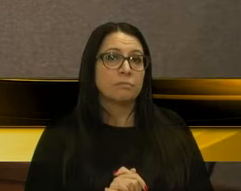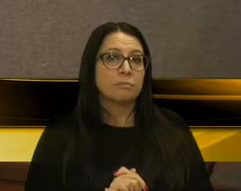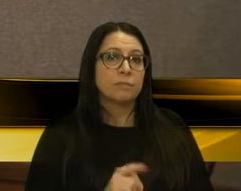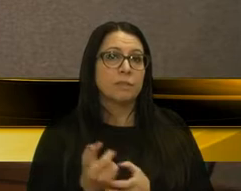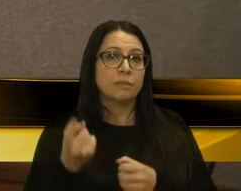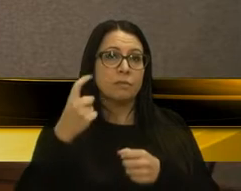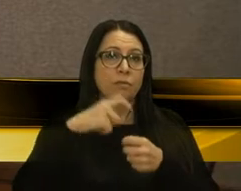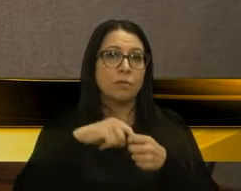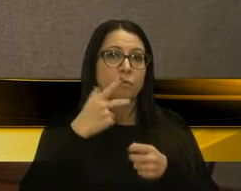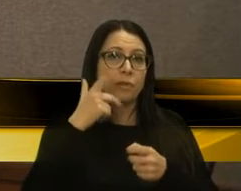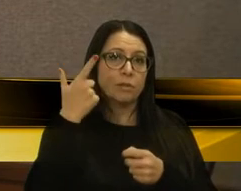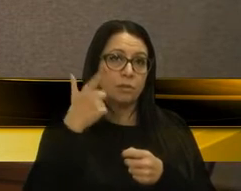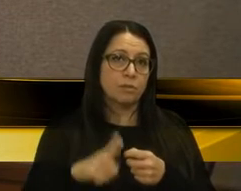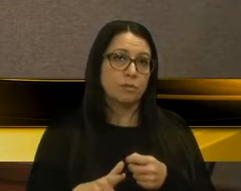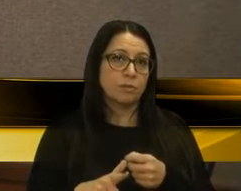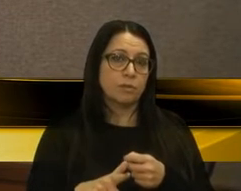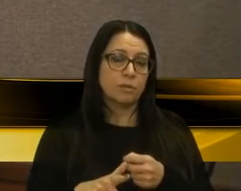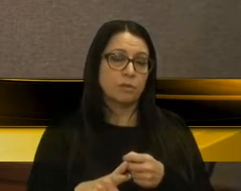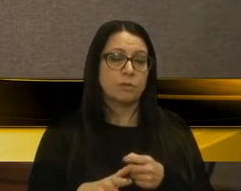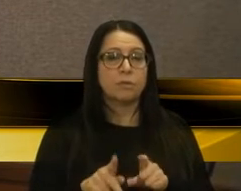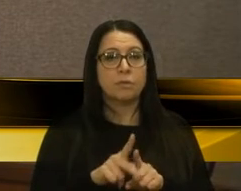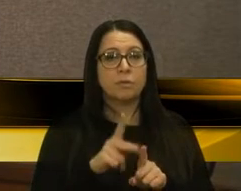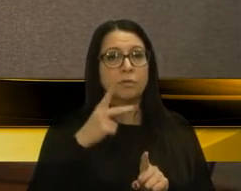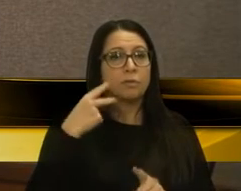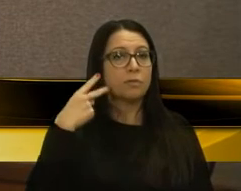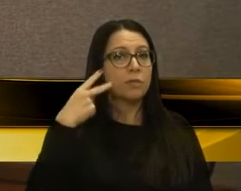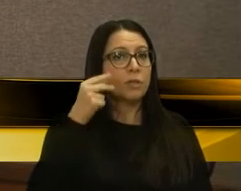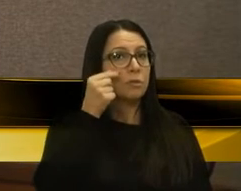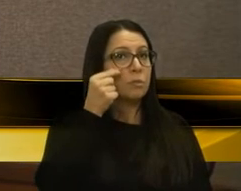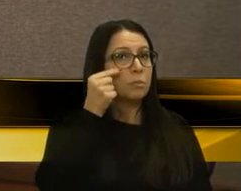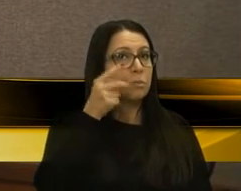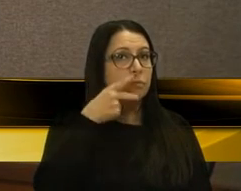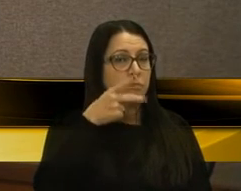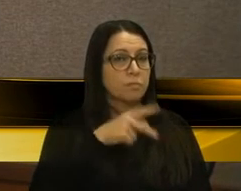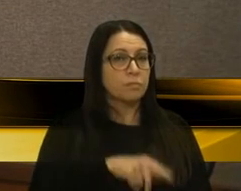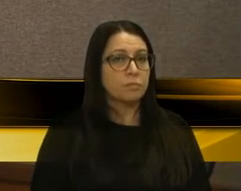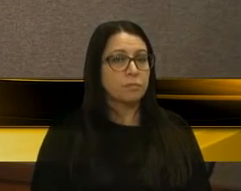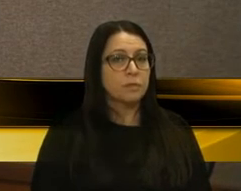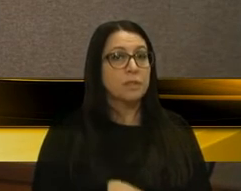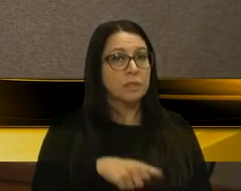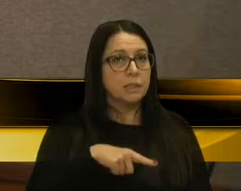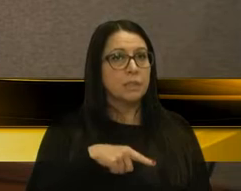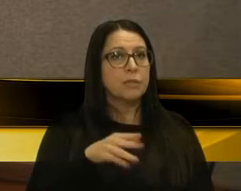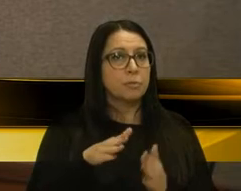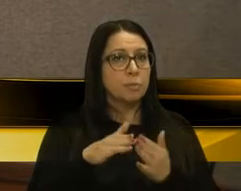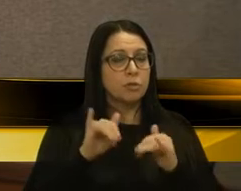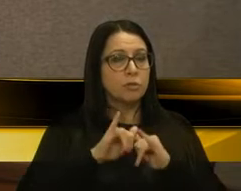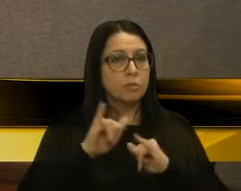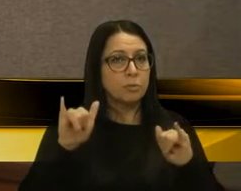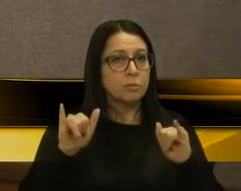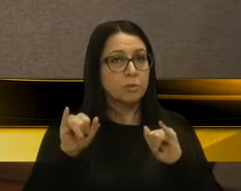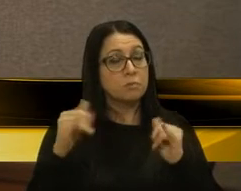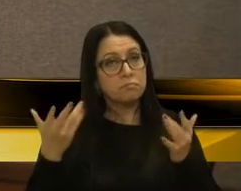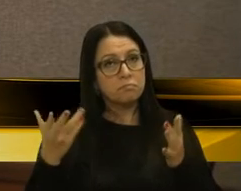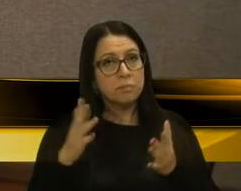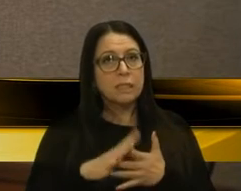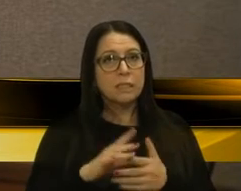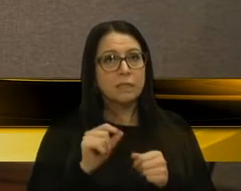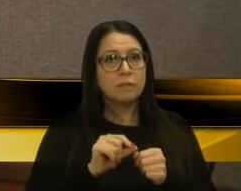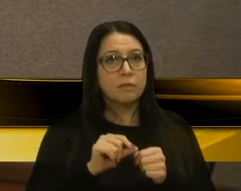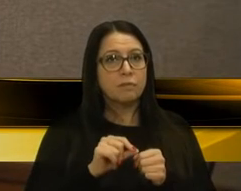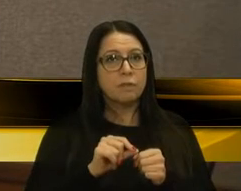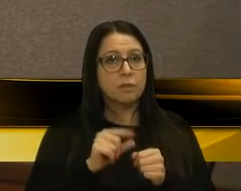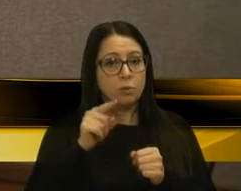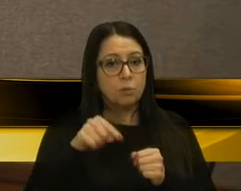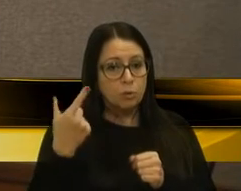tese do vereador Paulo Perico, que tem já um pedido de informação, possivelmente tenha que ser feito outro aqui, para ver